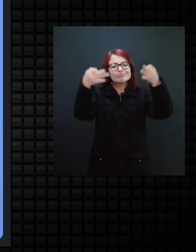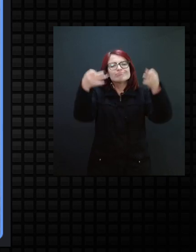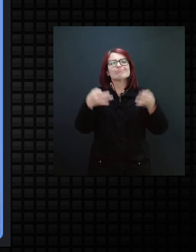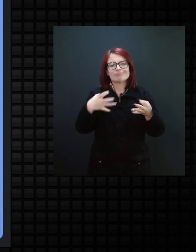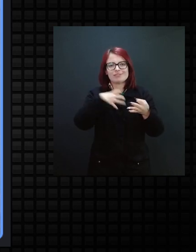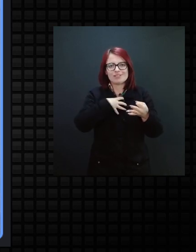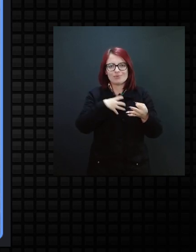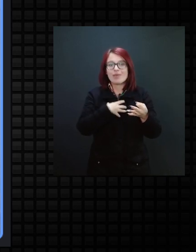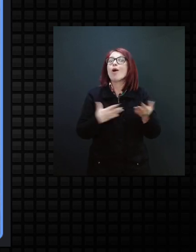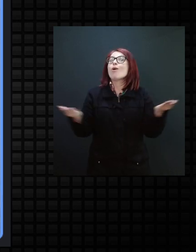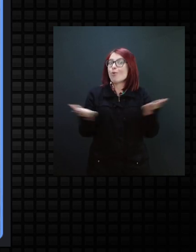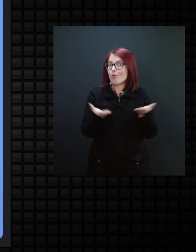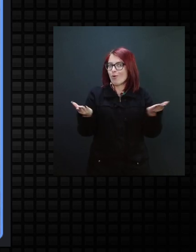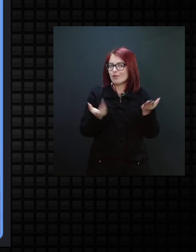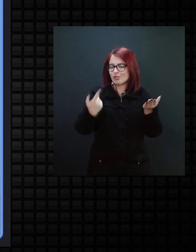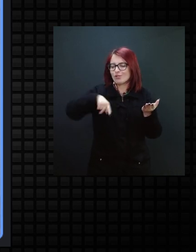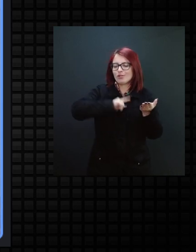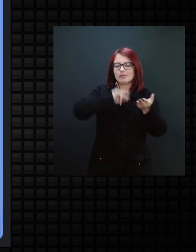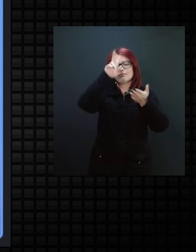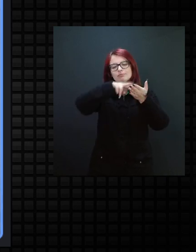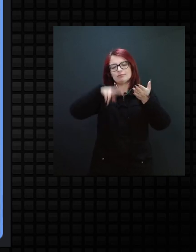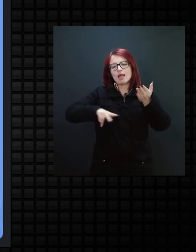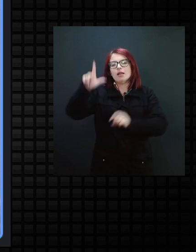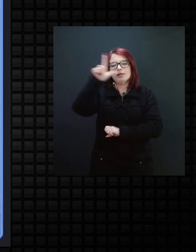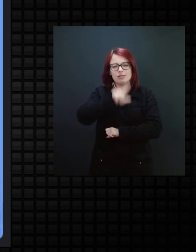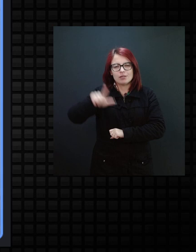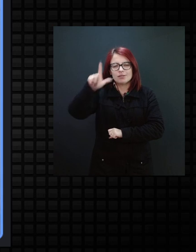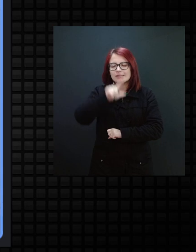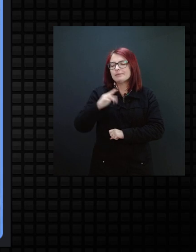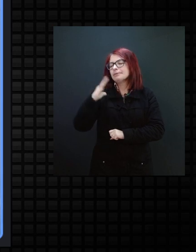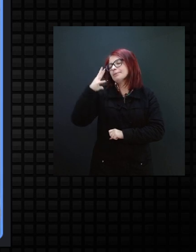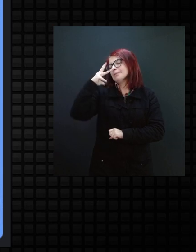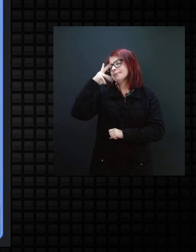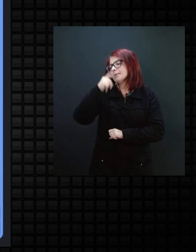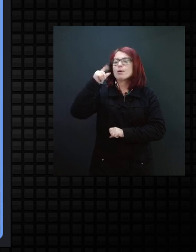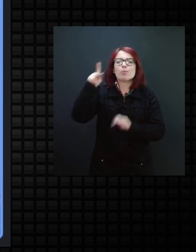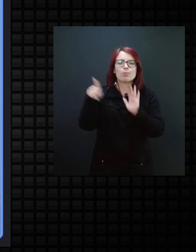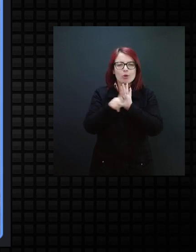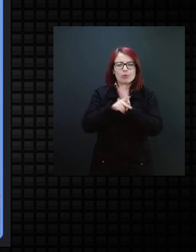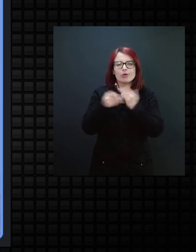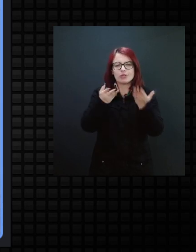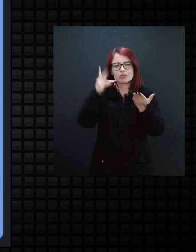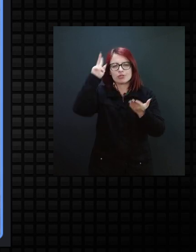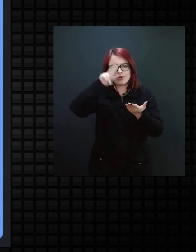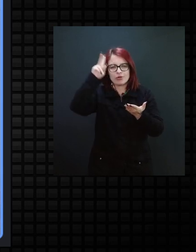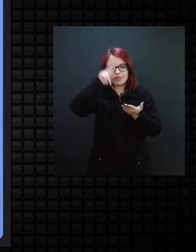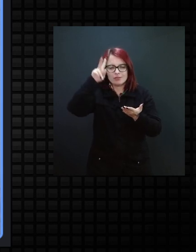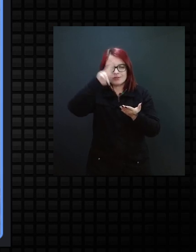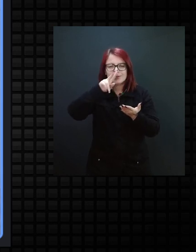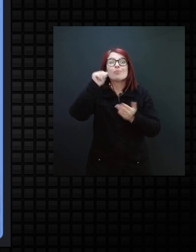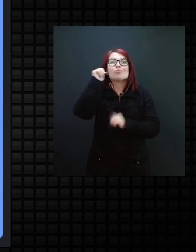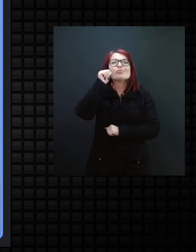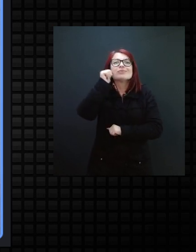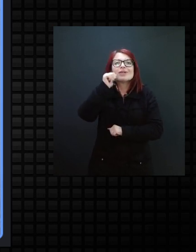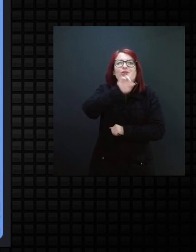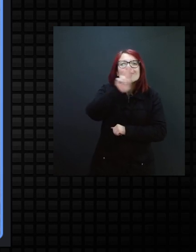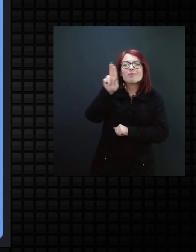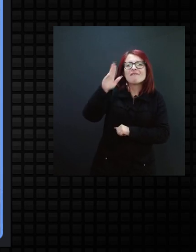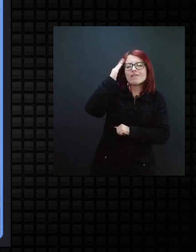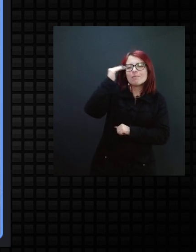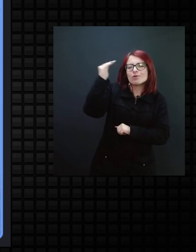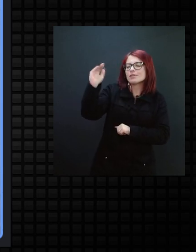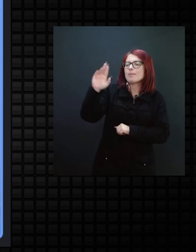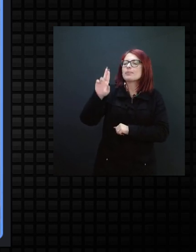literatura nos trato de uma forma belíssima, até a história da Ellen Keller, o quanto foi